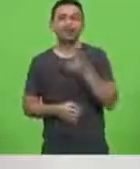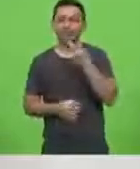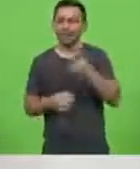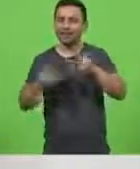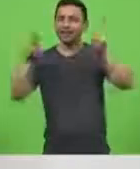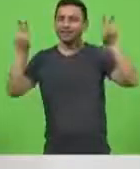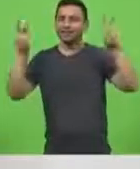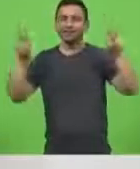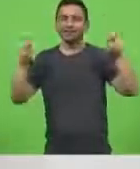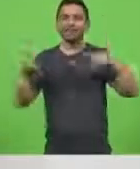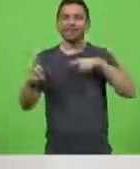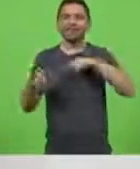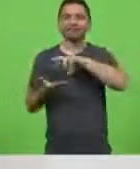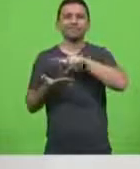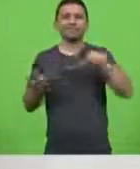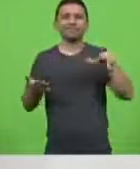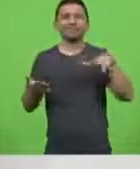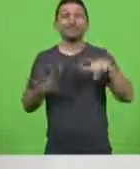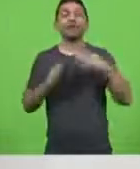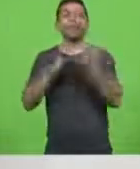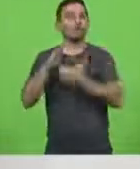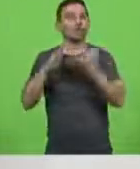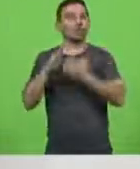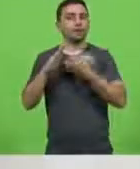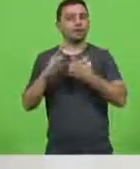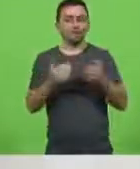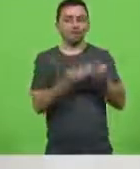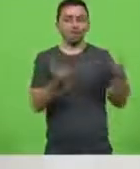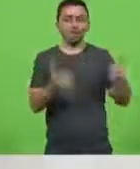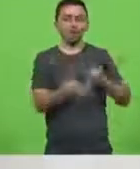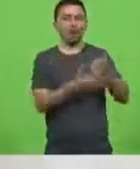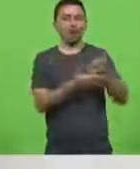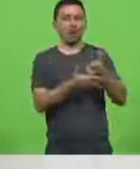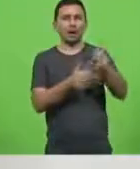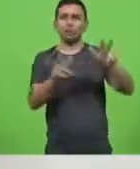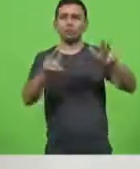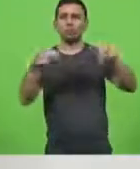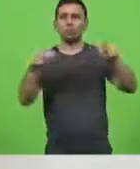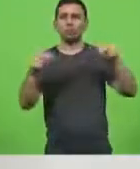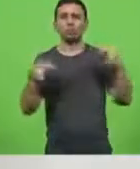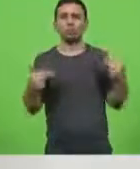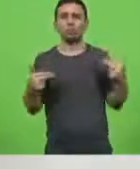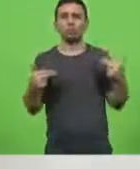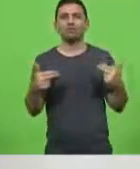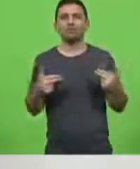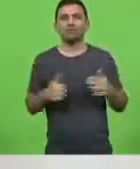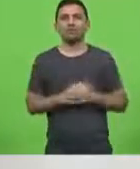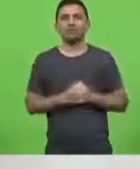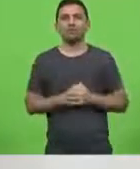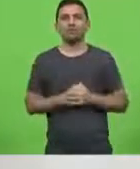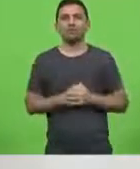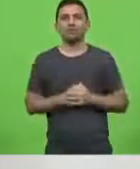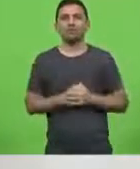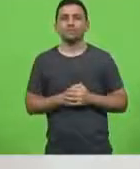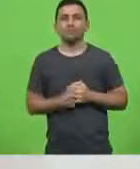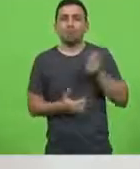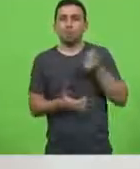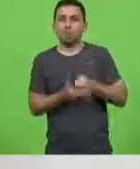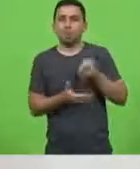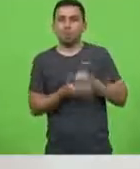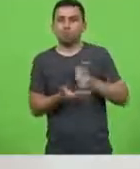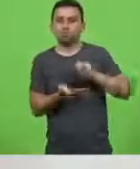aí mesmo aí o que tem de empresa aí que também nunca pagou as suas as suas obrigações